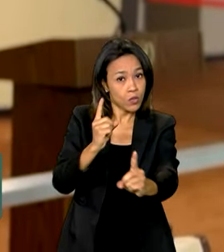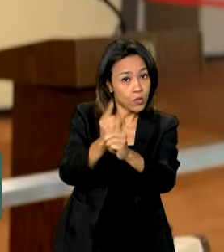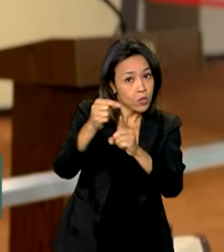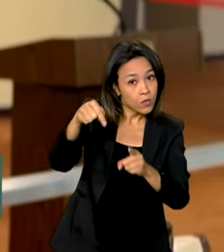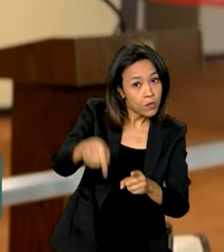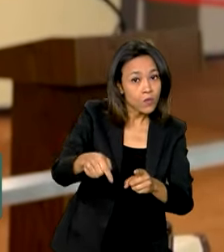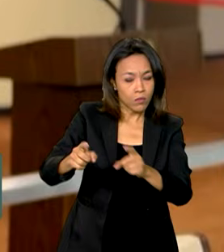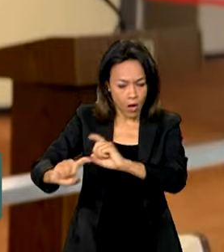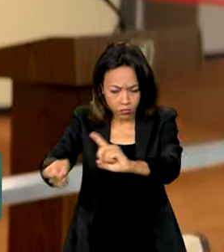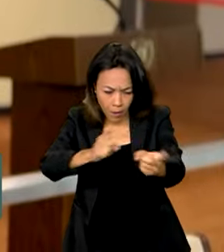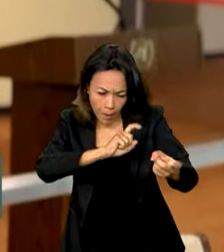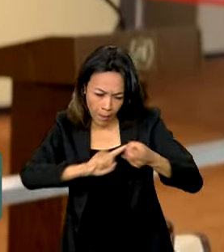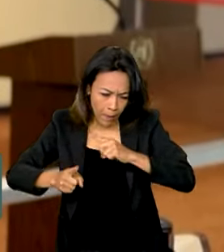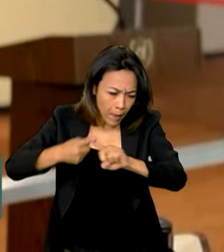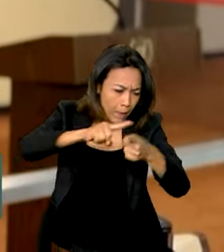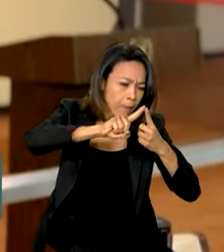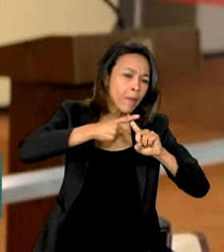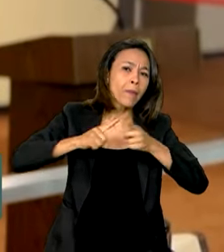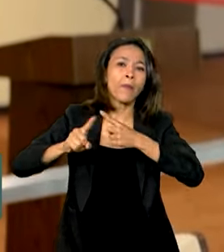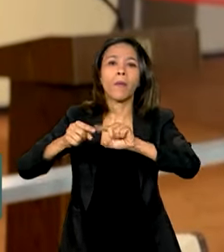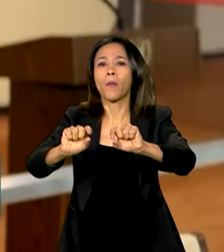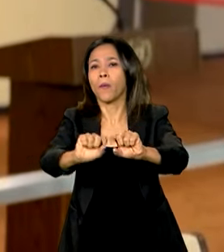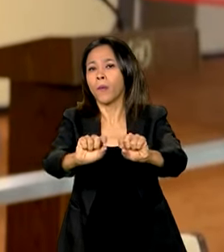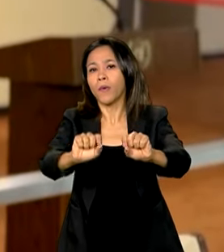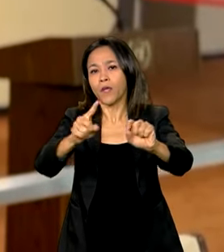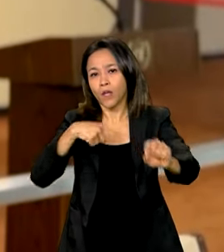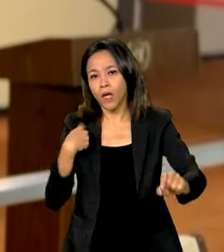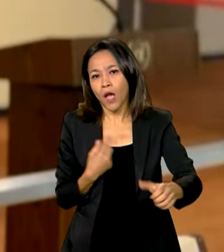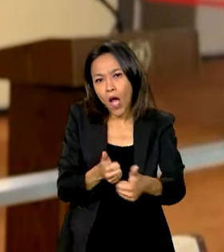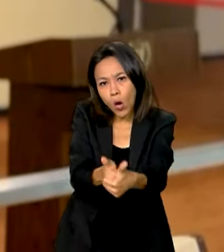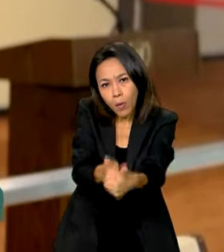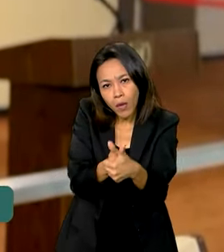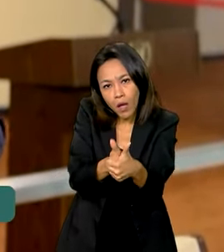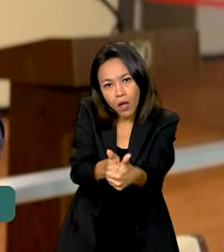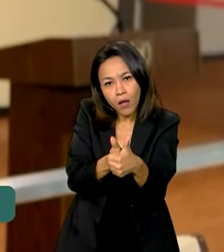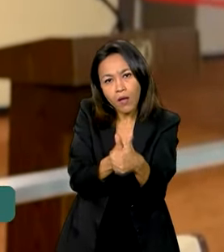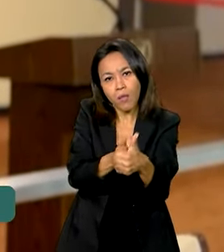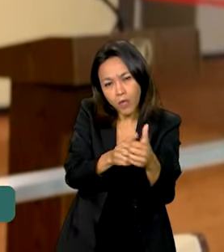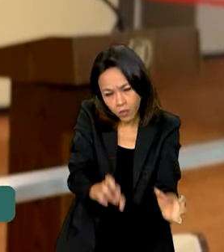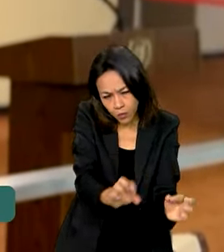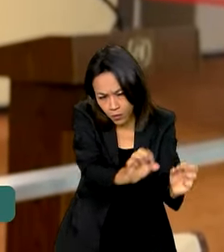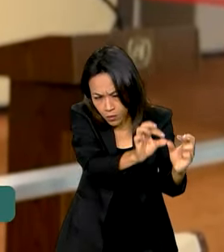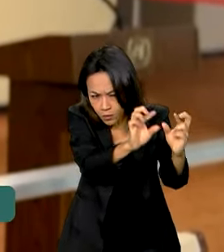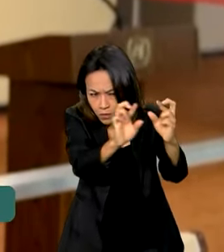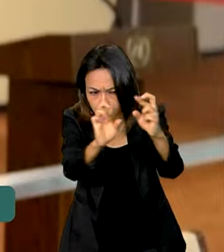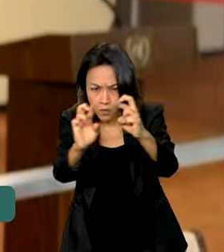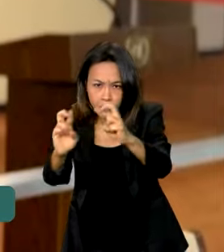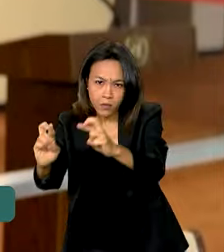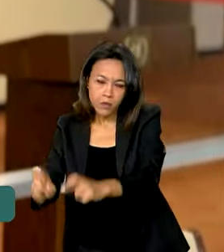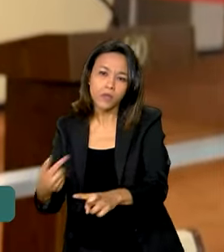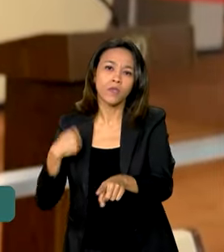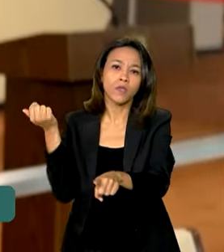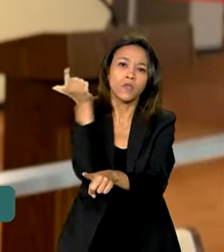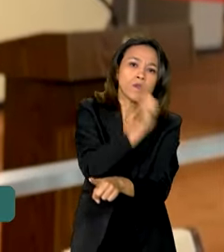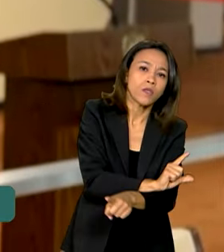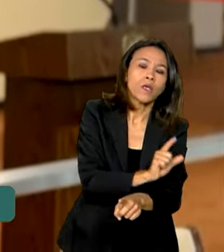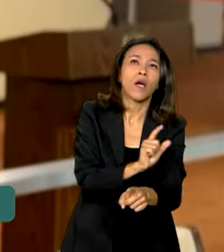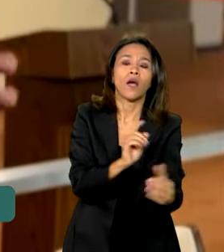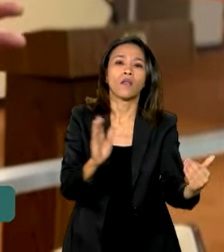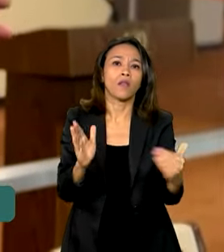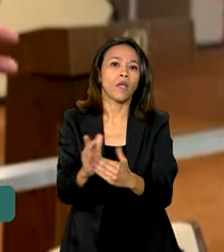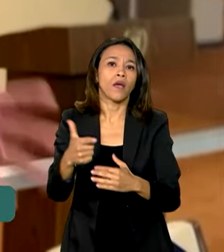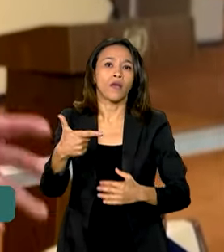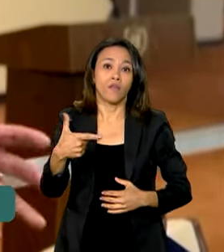governança para que se tenha o acompanhamento, o monitoramento e chegarmos realmente em 2030